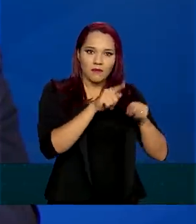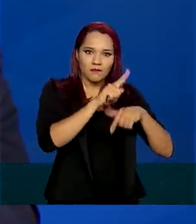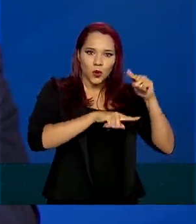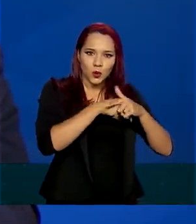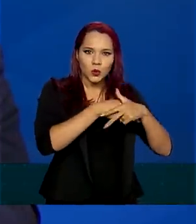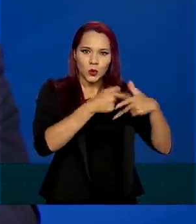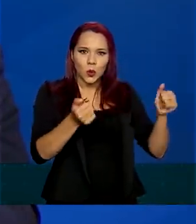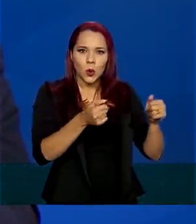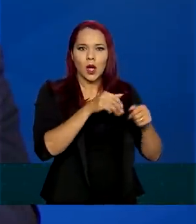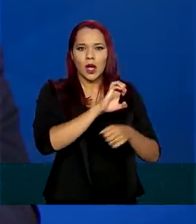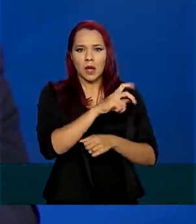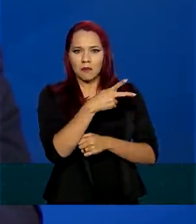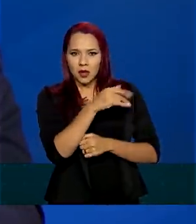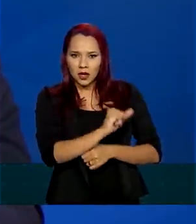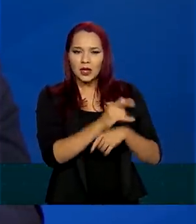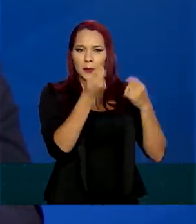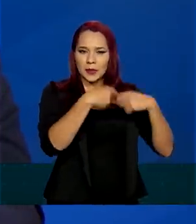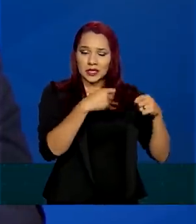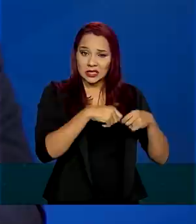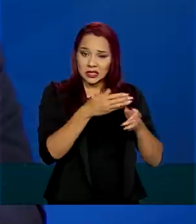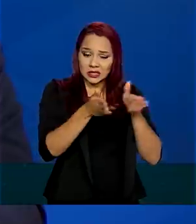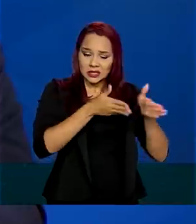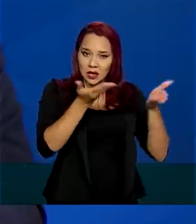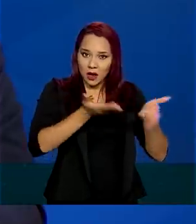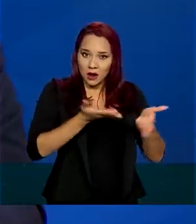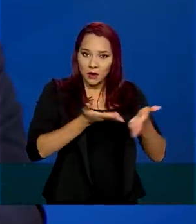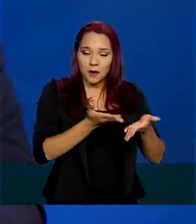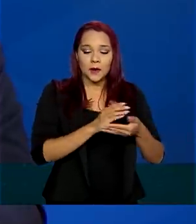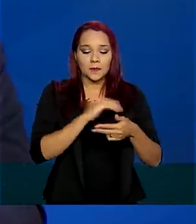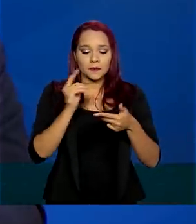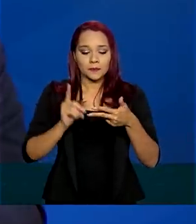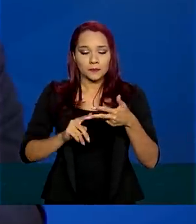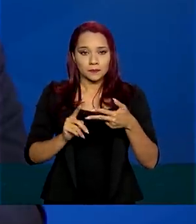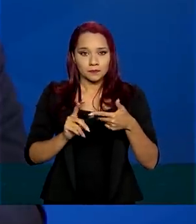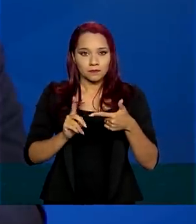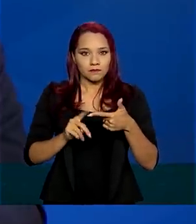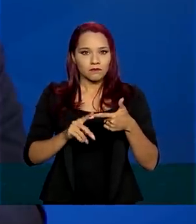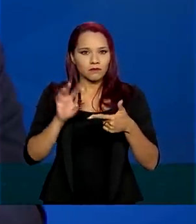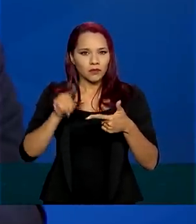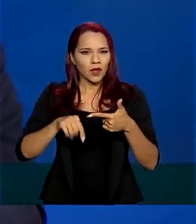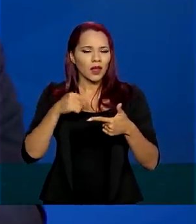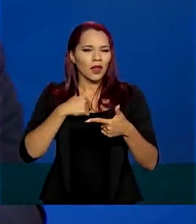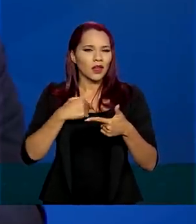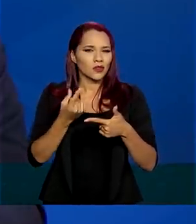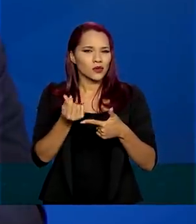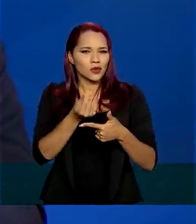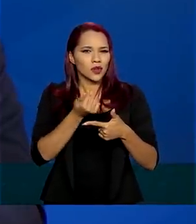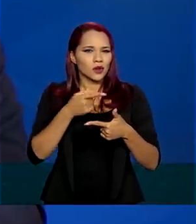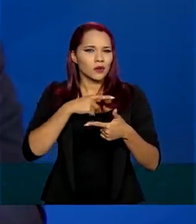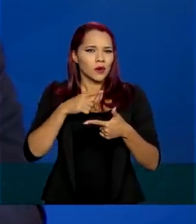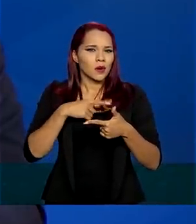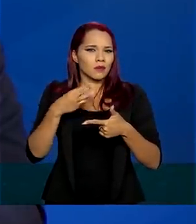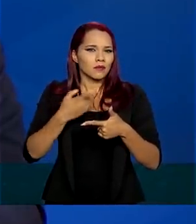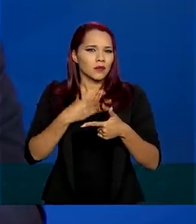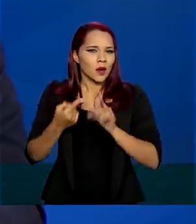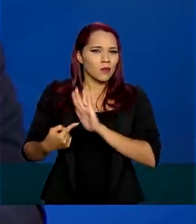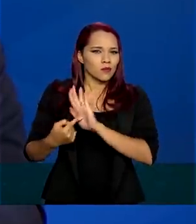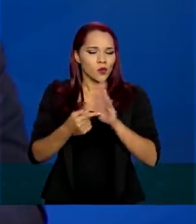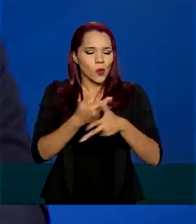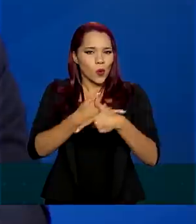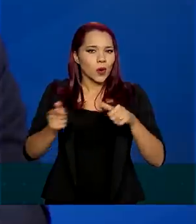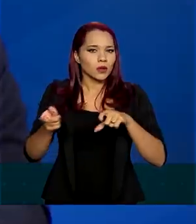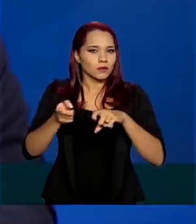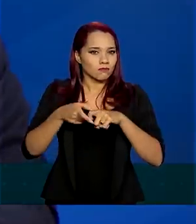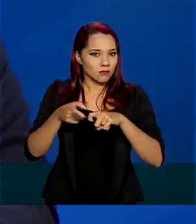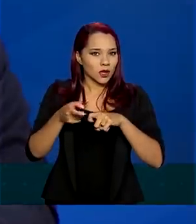equipamentos necessários nessa época. A segunda linha é um crédito para desenvolvimento e escalonamento de dispositivos médicos